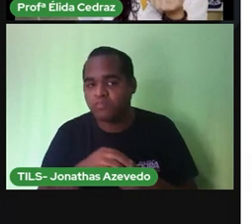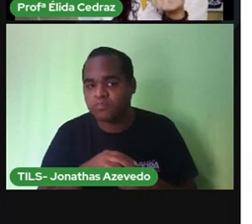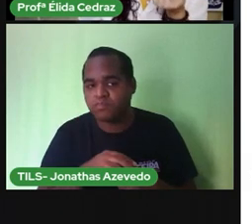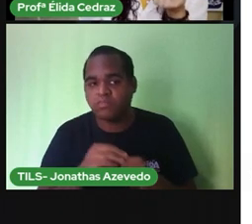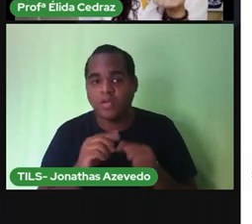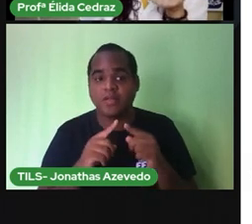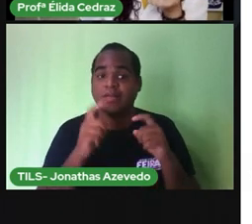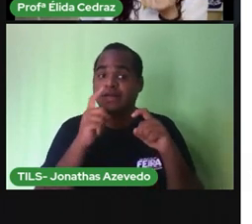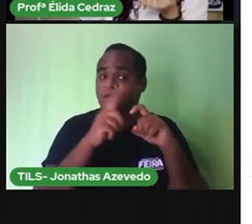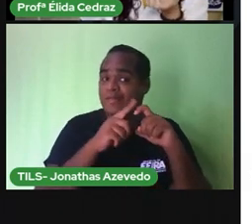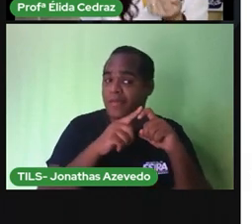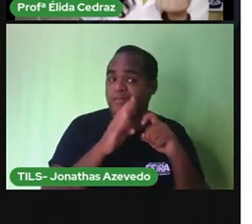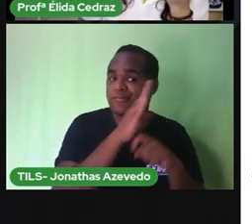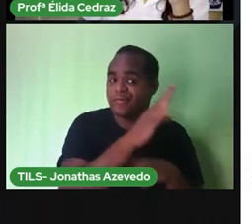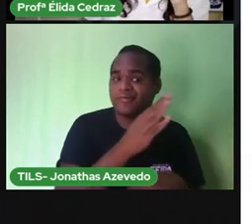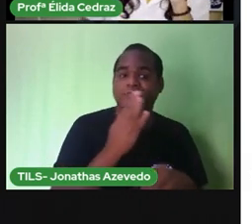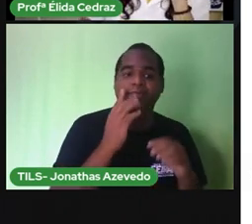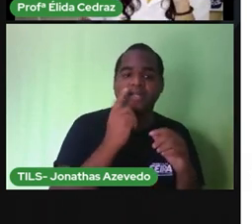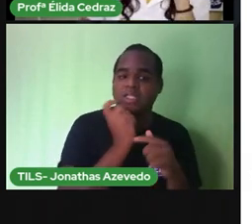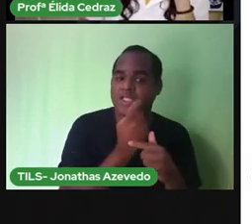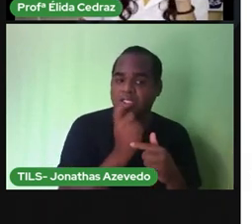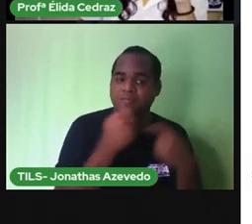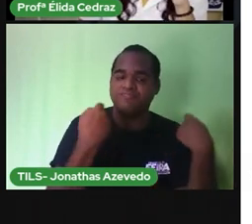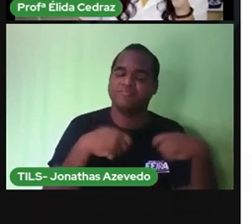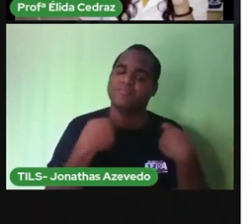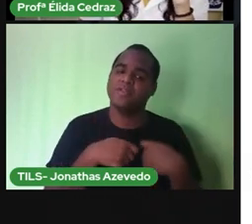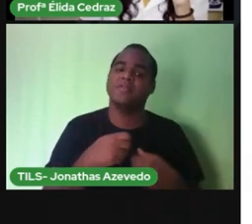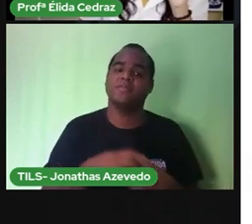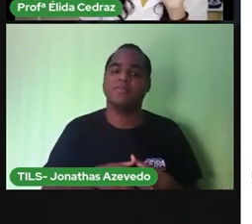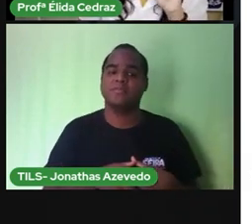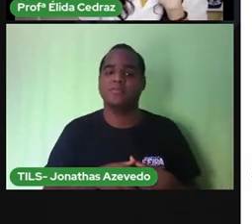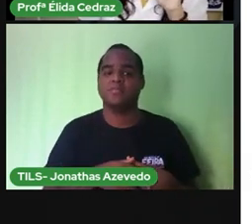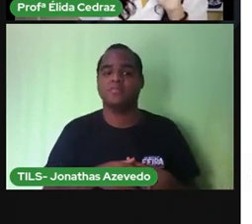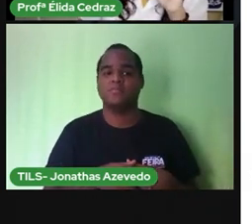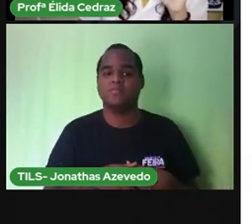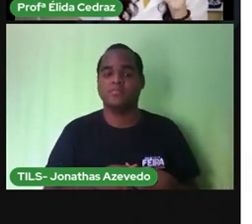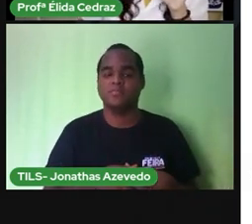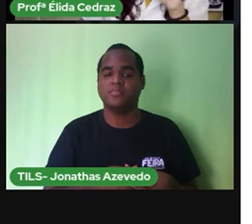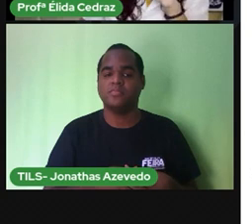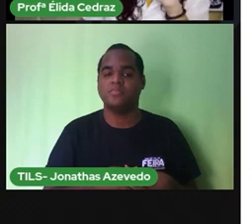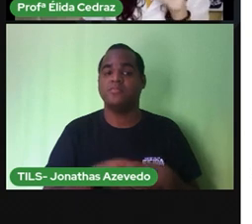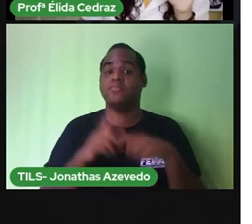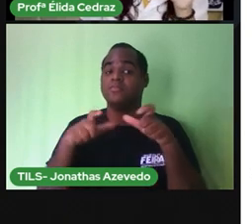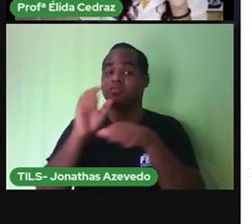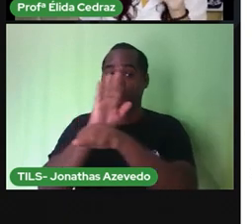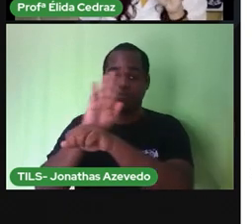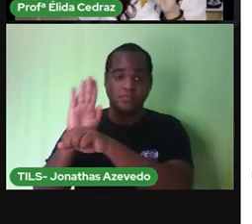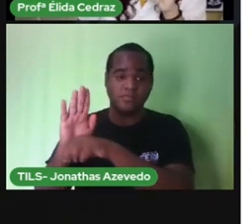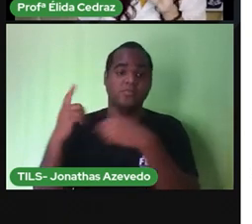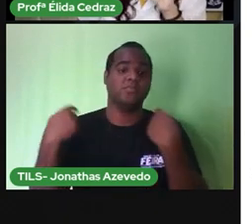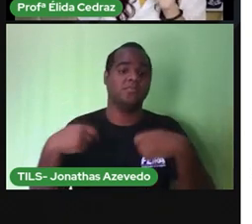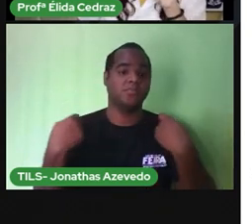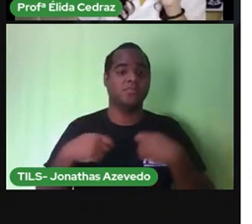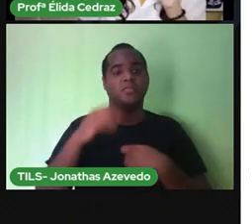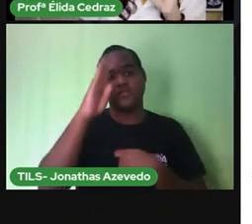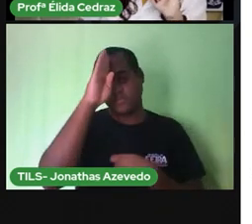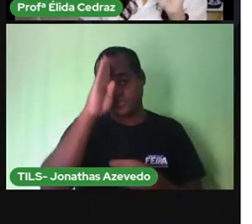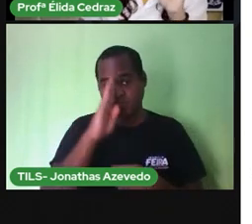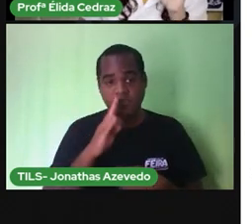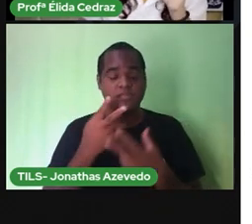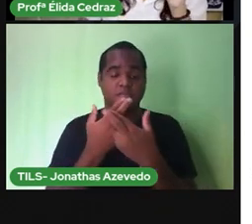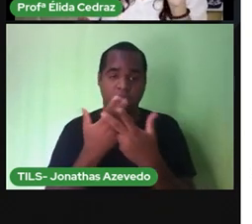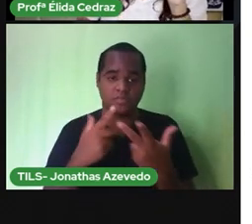dentista regularmente, os postos de saúde dos bairros oferecem o serviço de